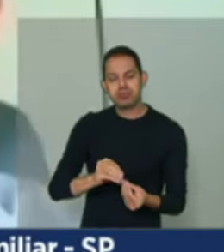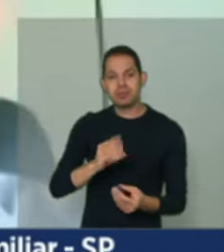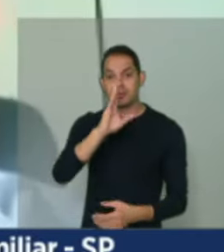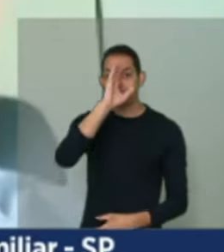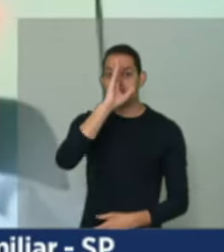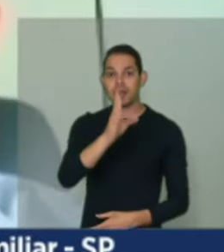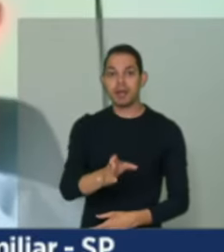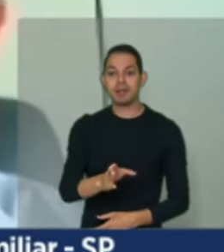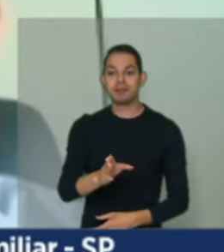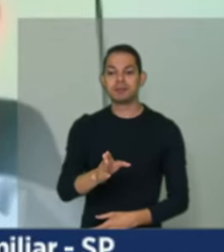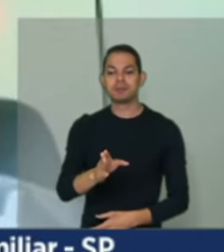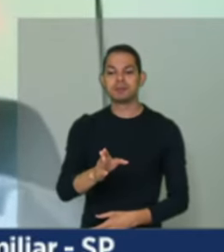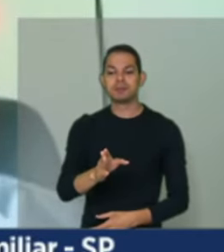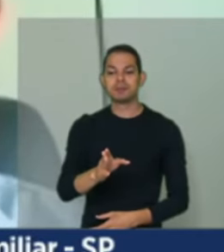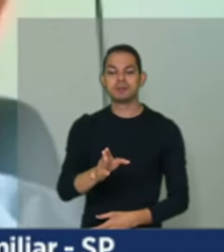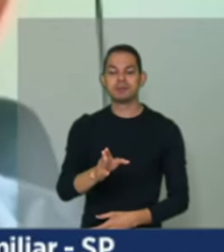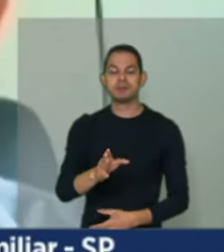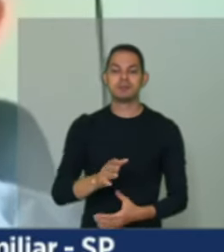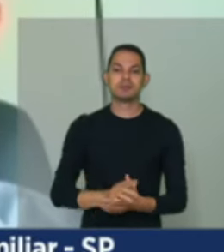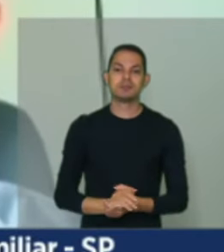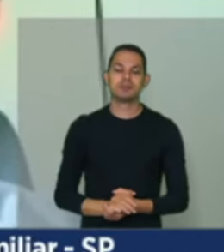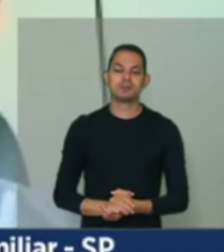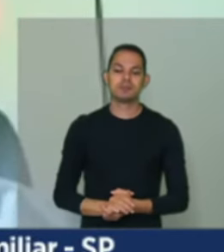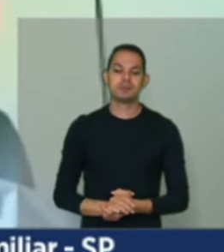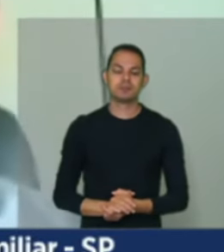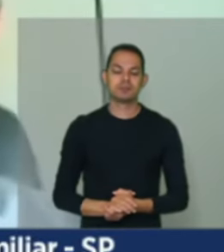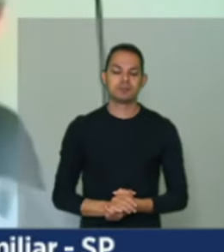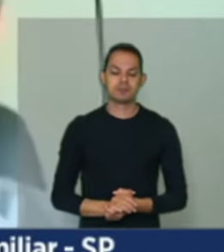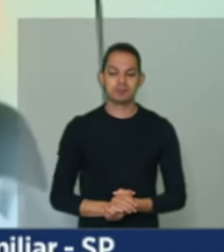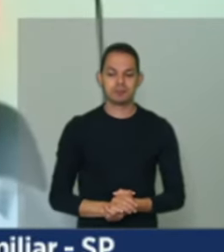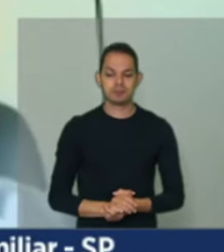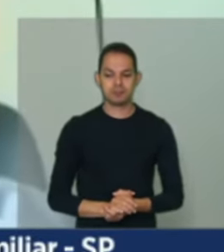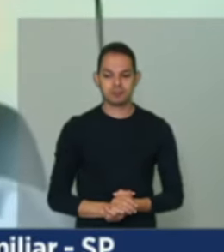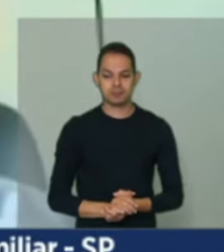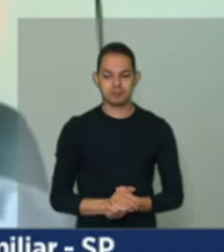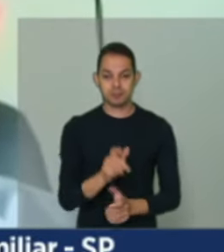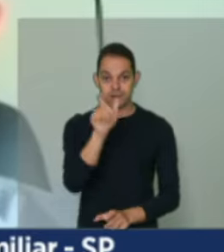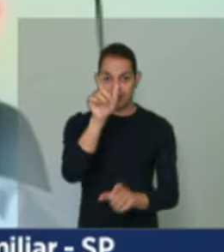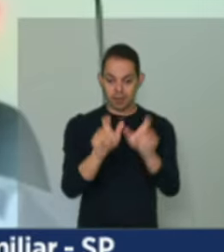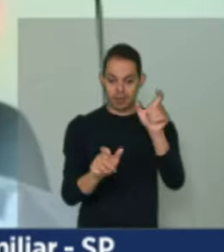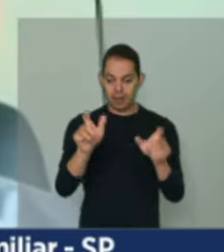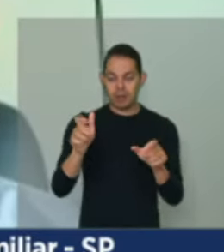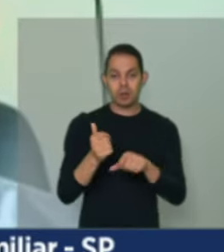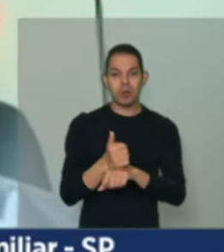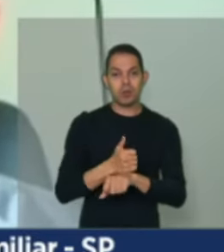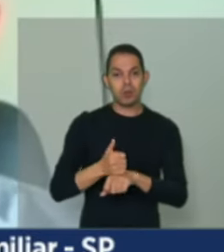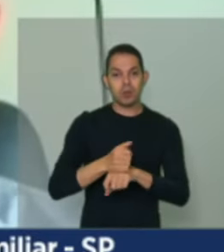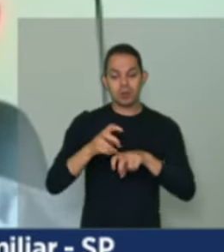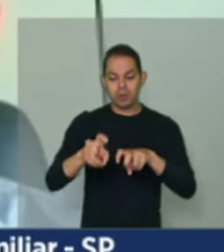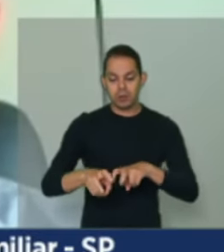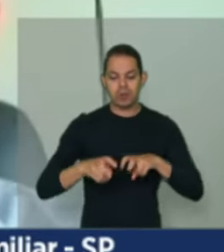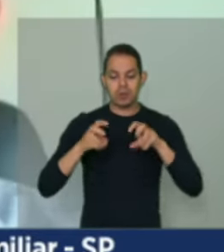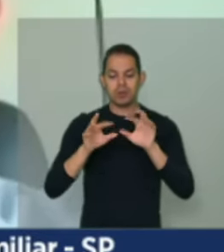real necessidade dos agricultores familiares.